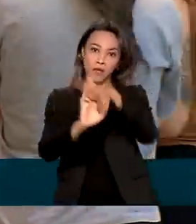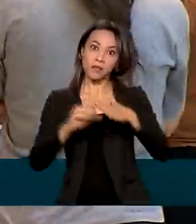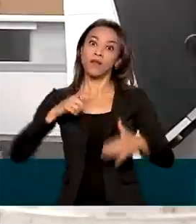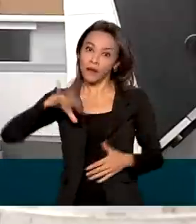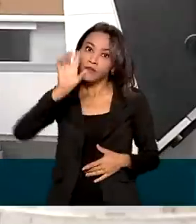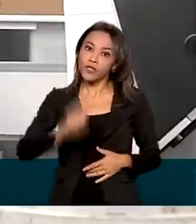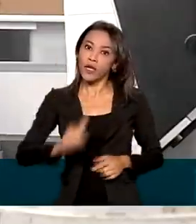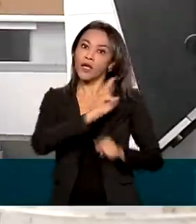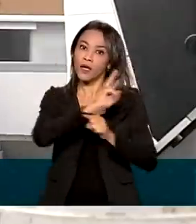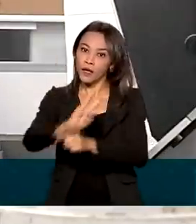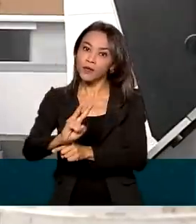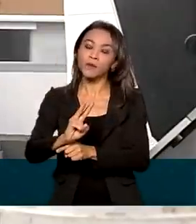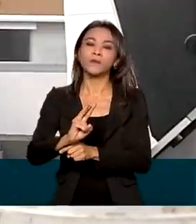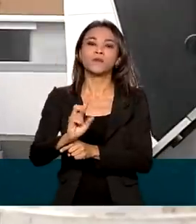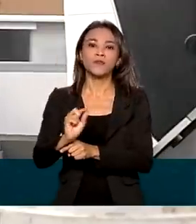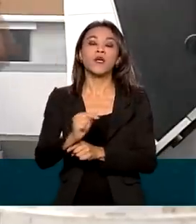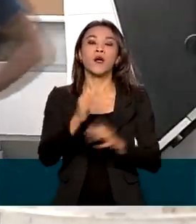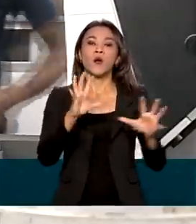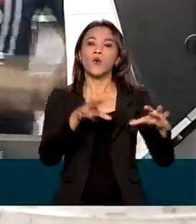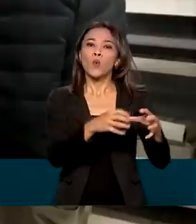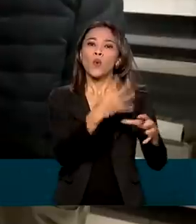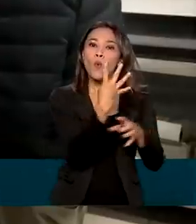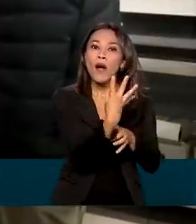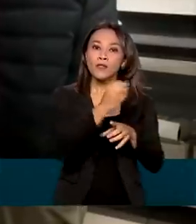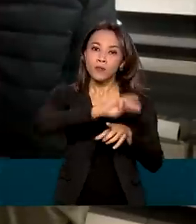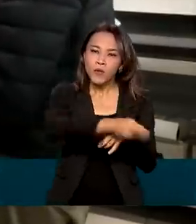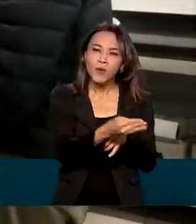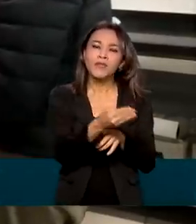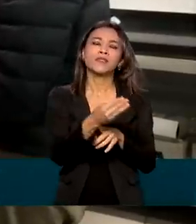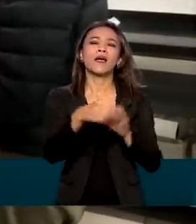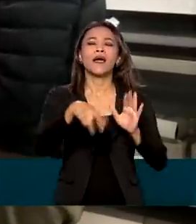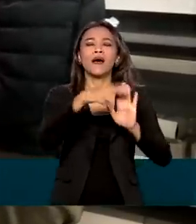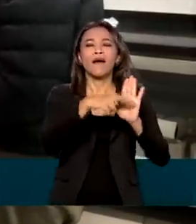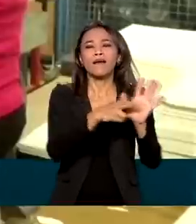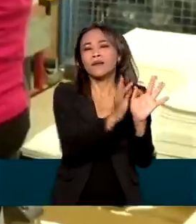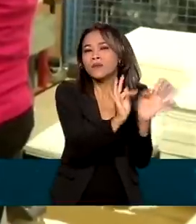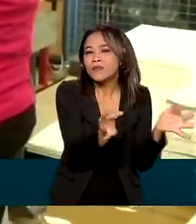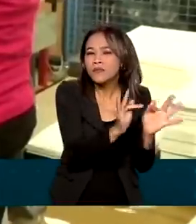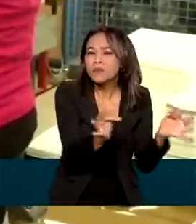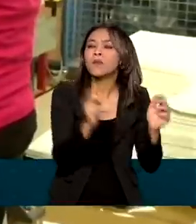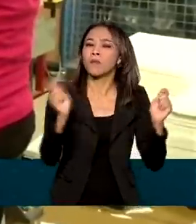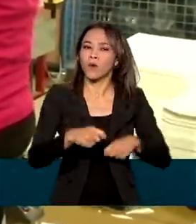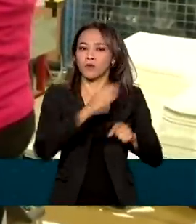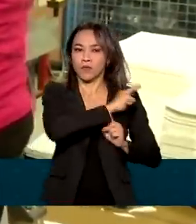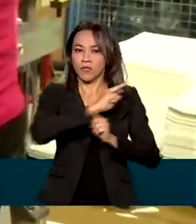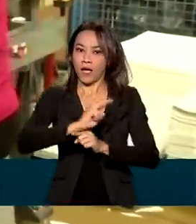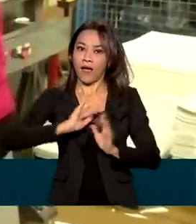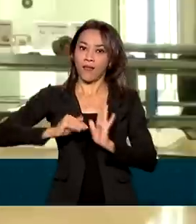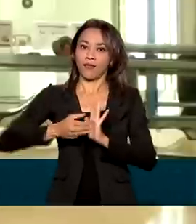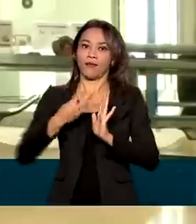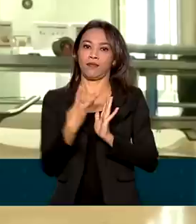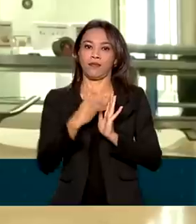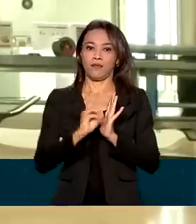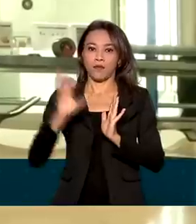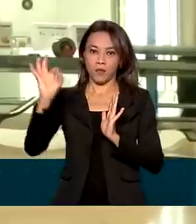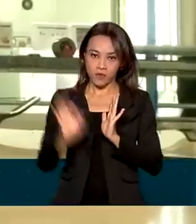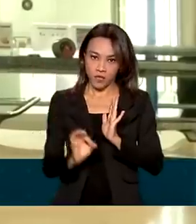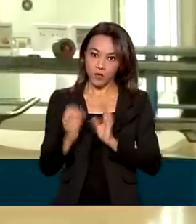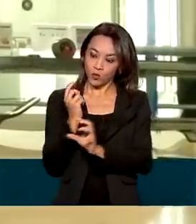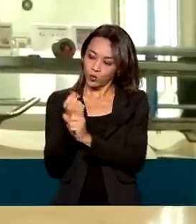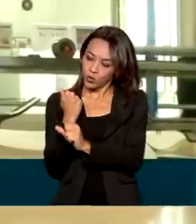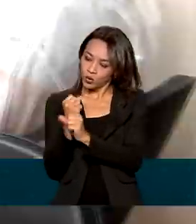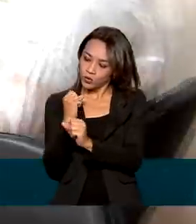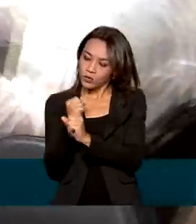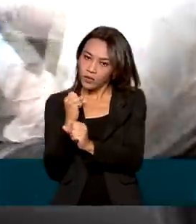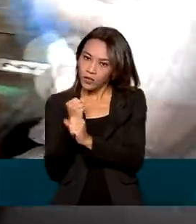sendo que mais de 4 milhões são empresas que integram o Simples Nacional. Elas podem pegar empréstimos de até 30% do valor da receita